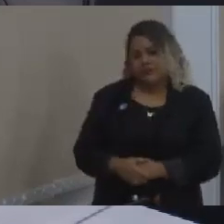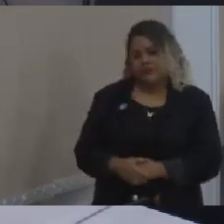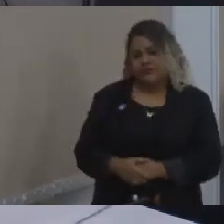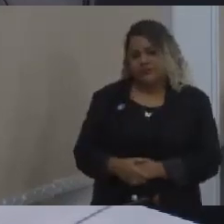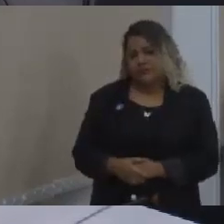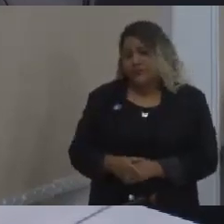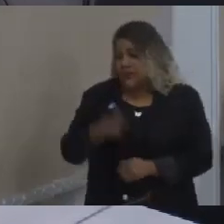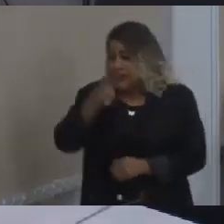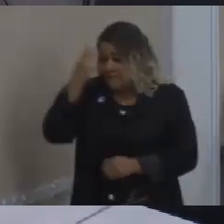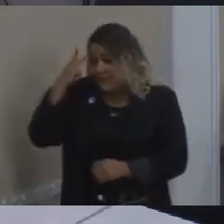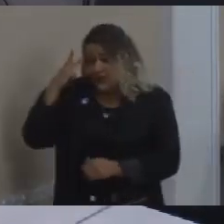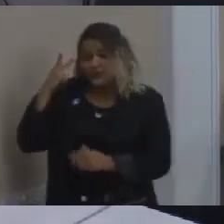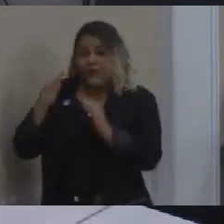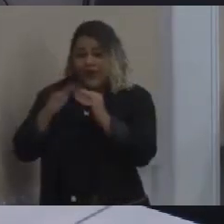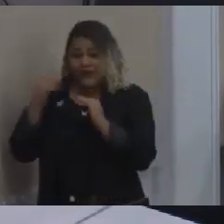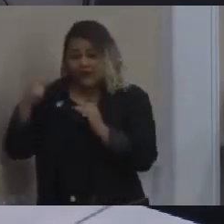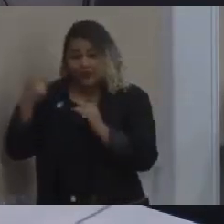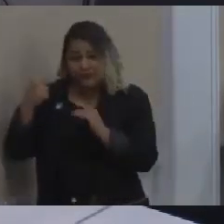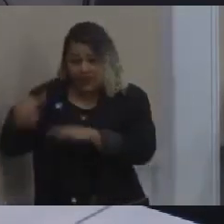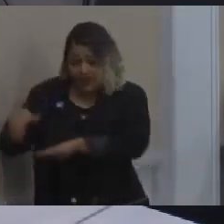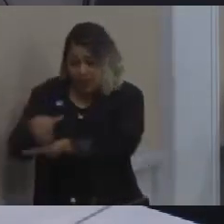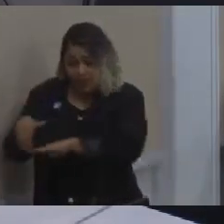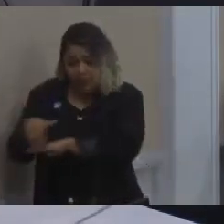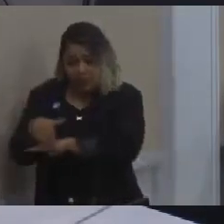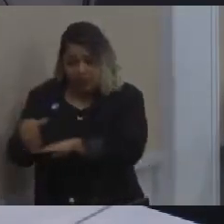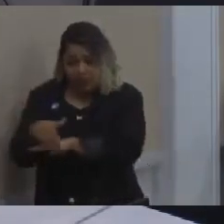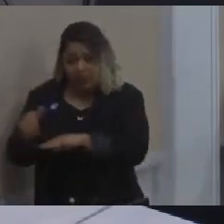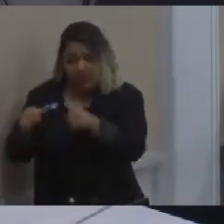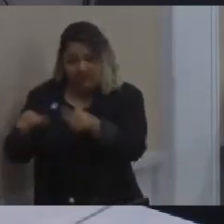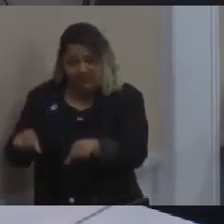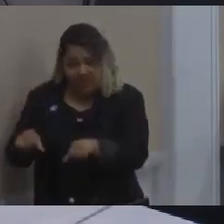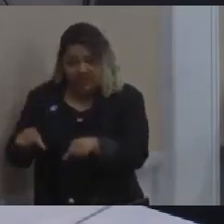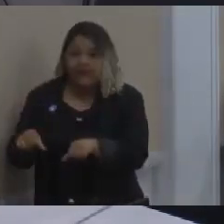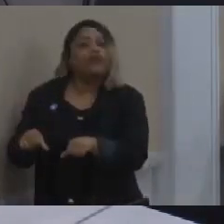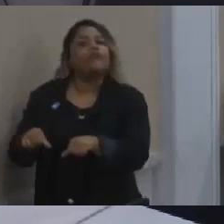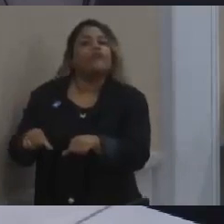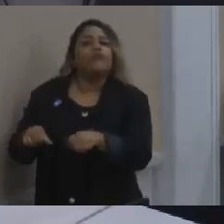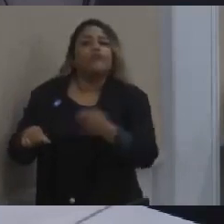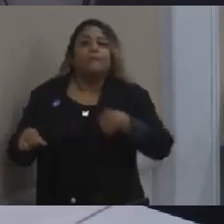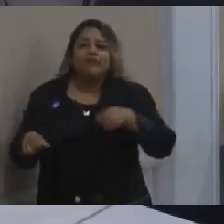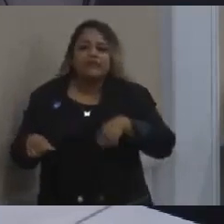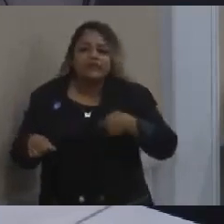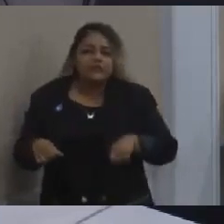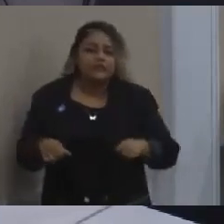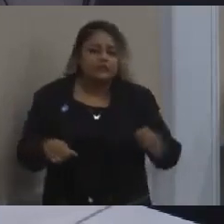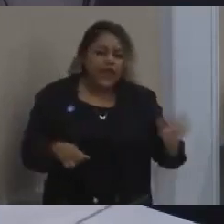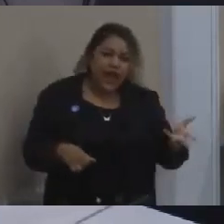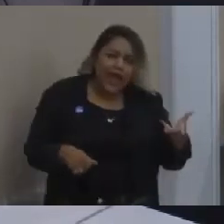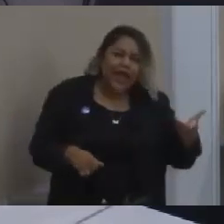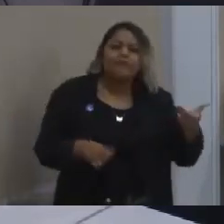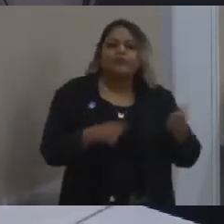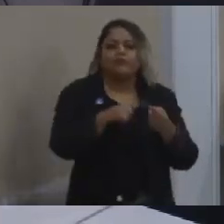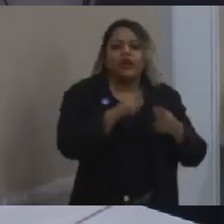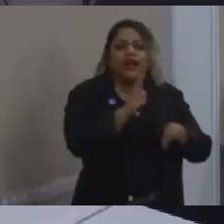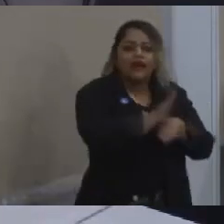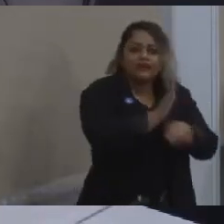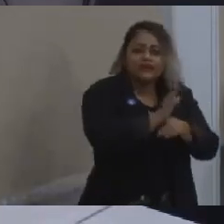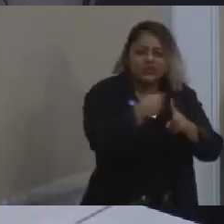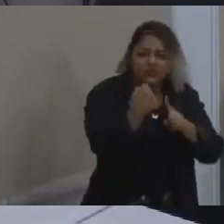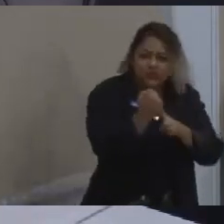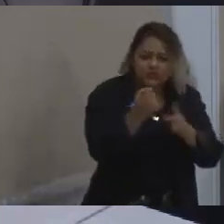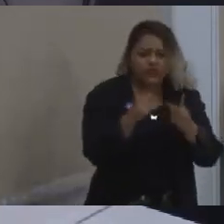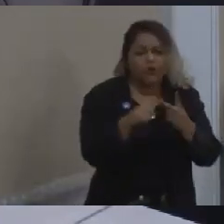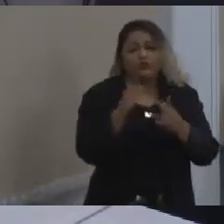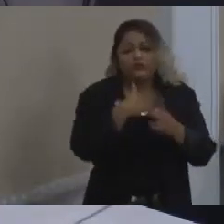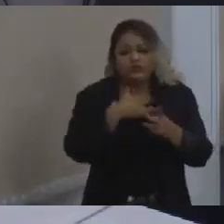se a gente não der uma injeção muito forte para conseguir organizar rápido a assistência social, a saúde, a segurança pública,